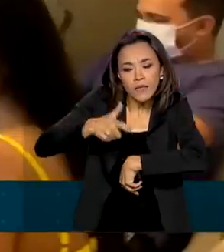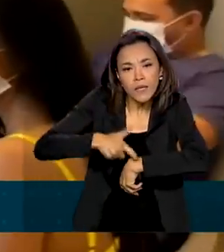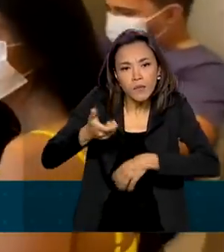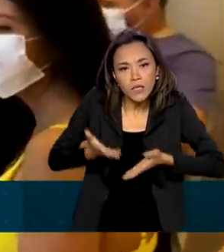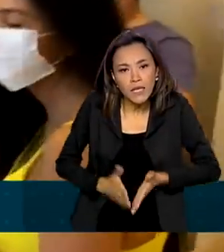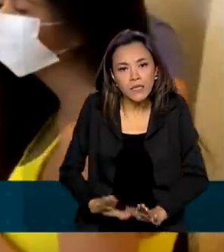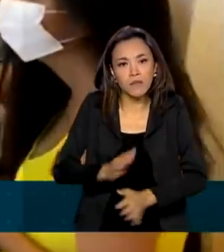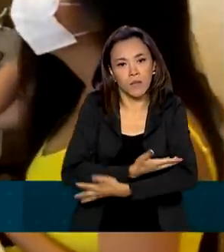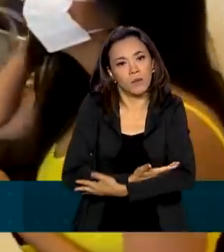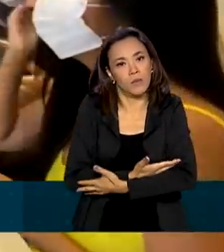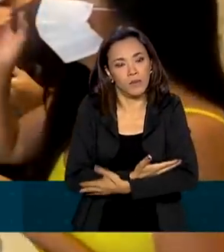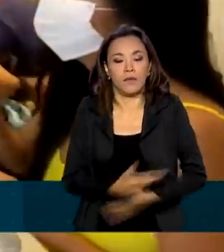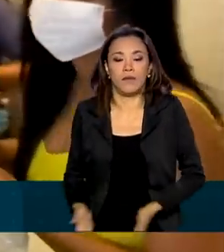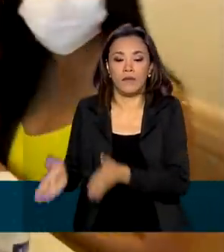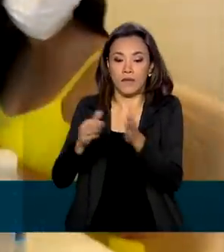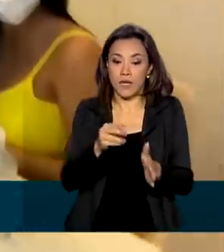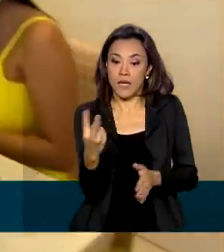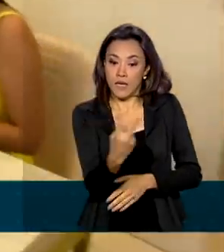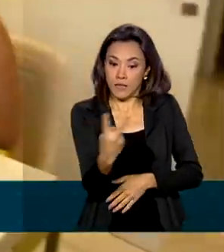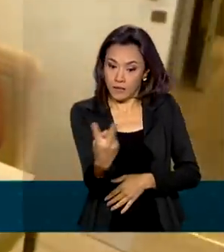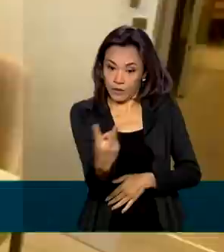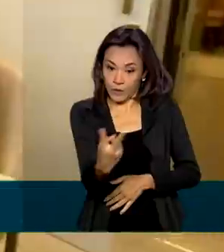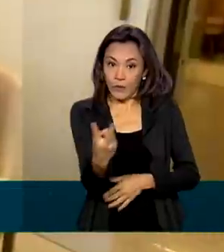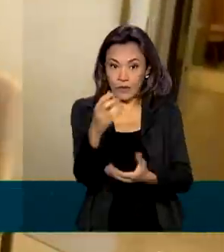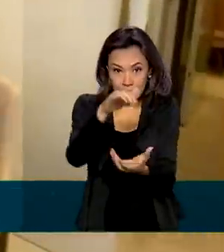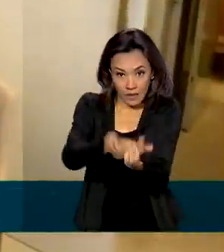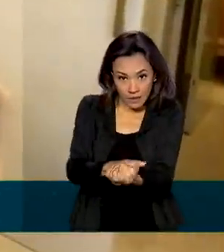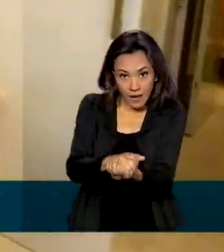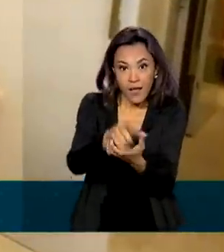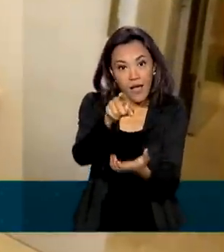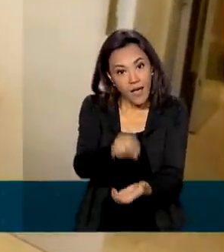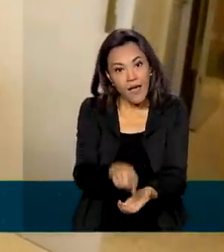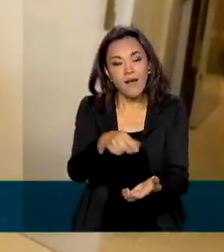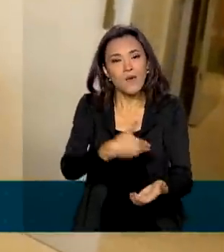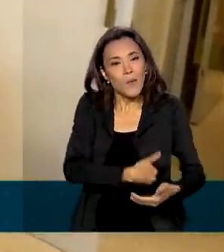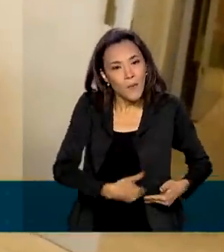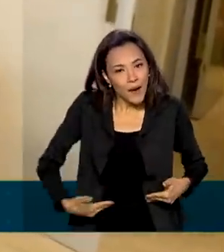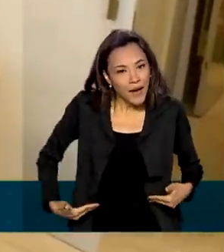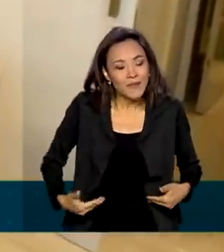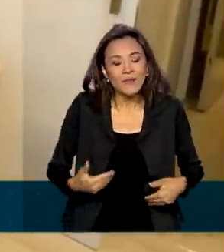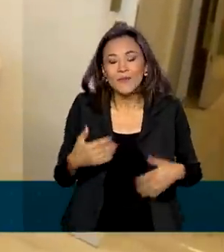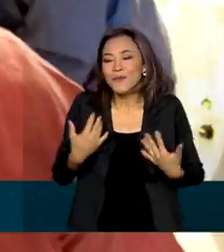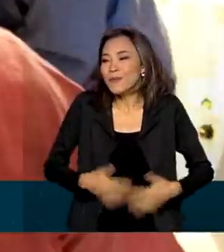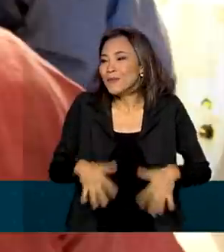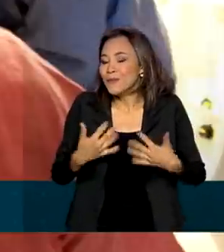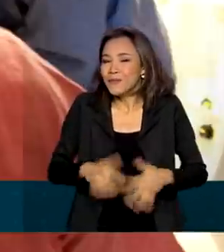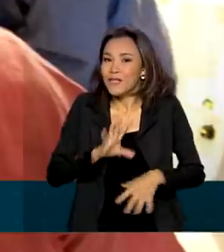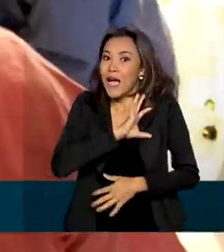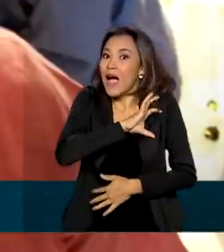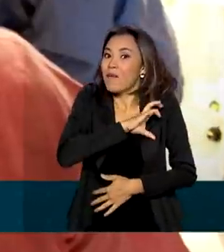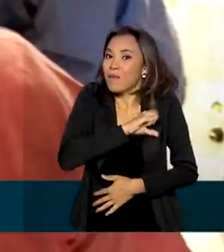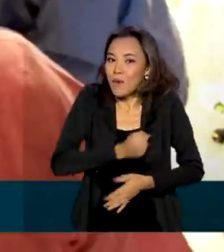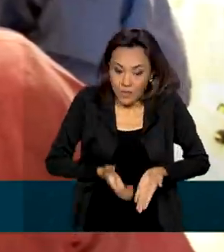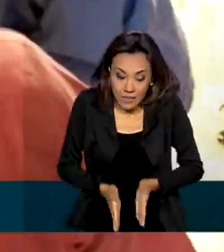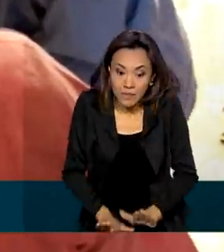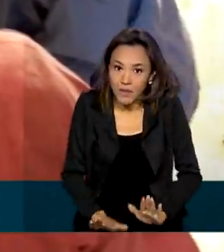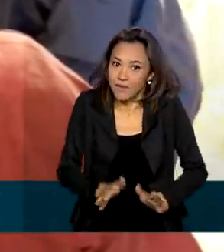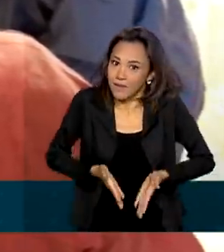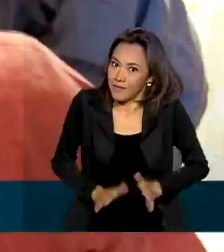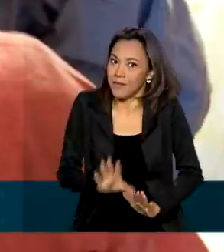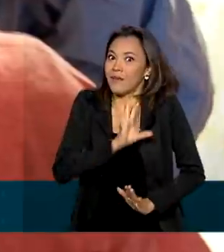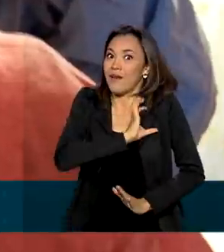bebê. Talita e o marido consideram o parto um ato único de muito amor. Por isso, a